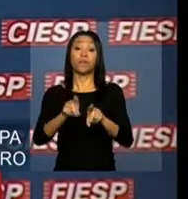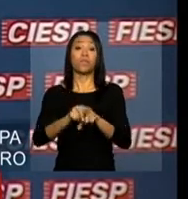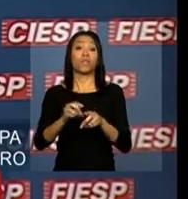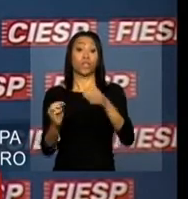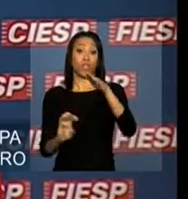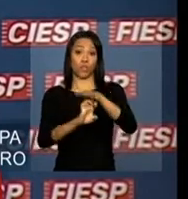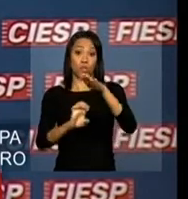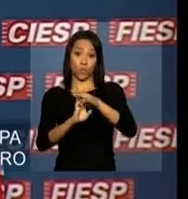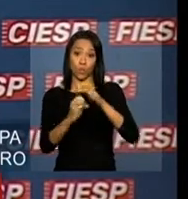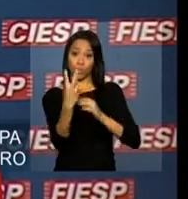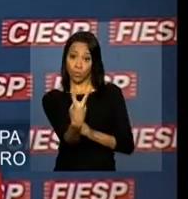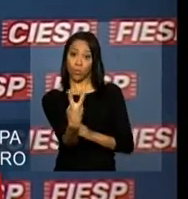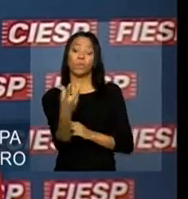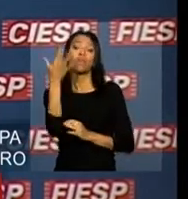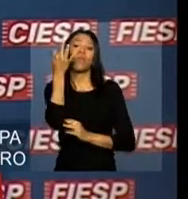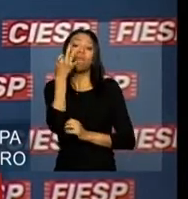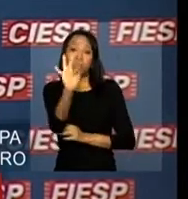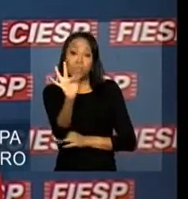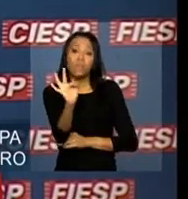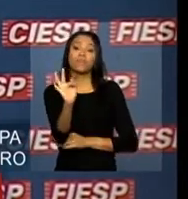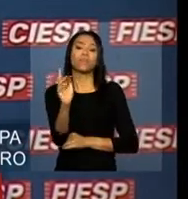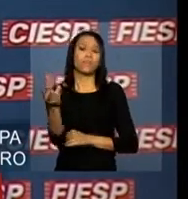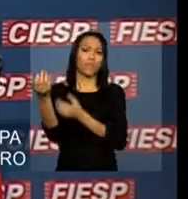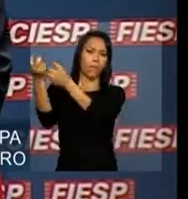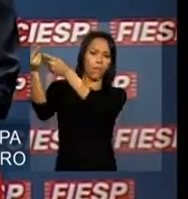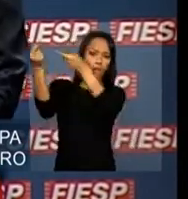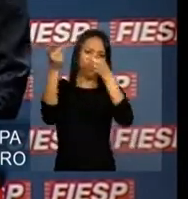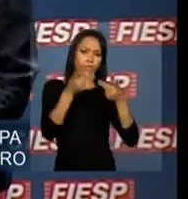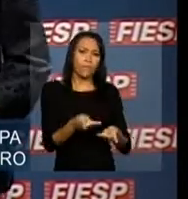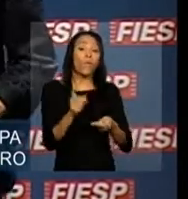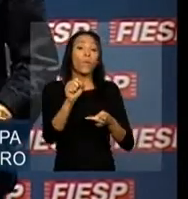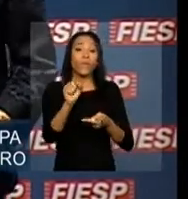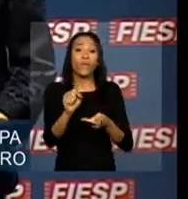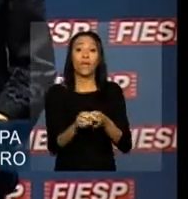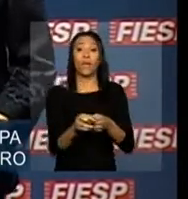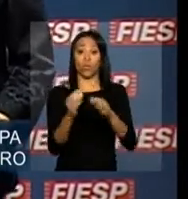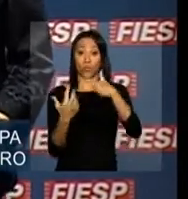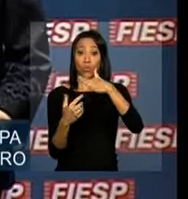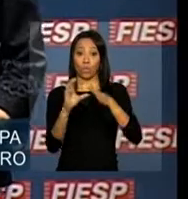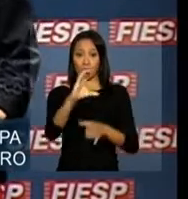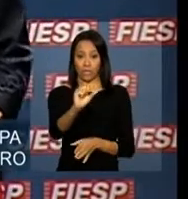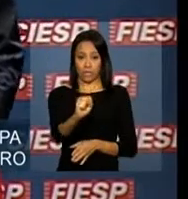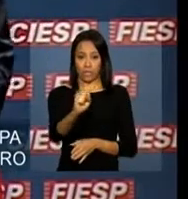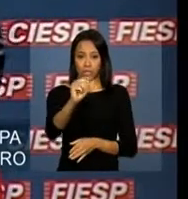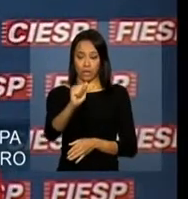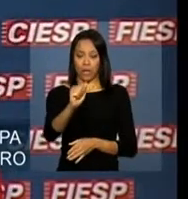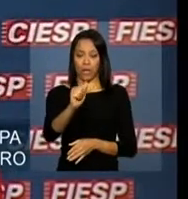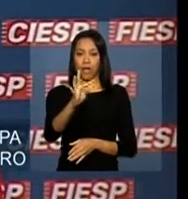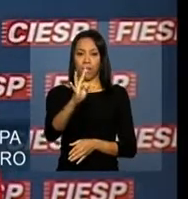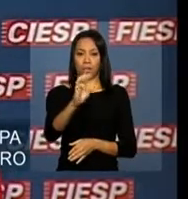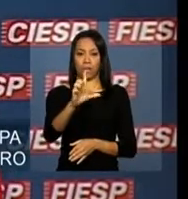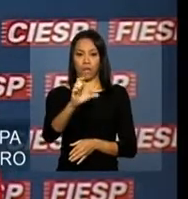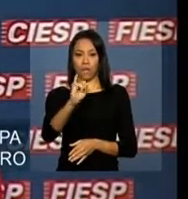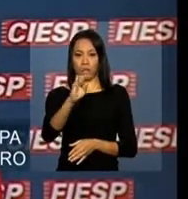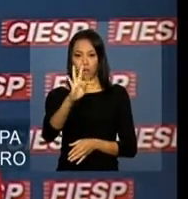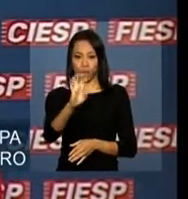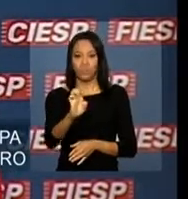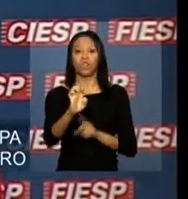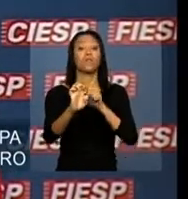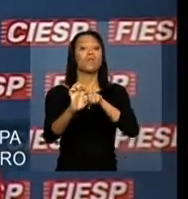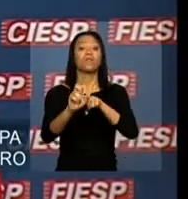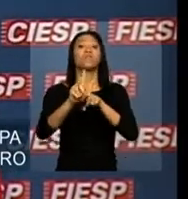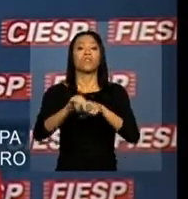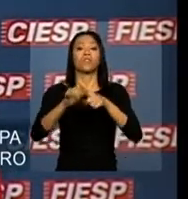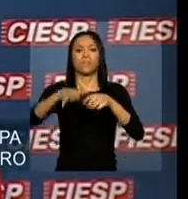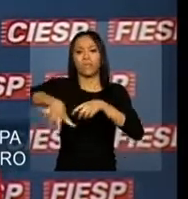Space, para fornecimento do satélite geoestacionário de defesa e comunicações,